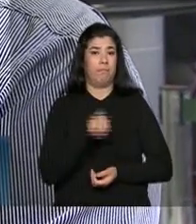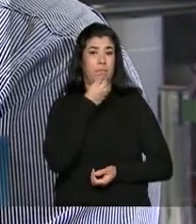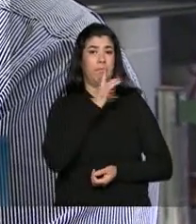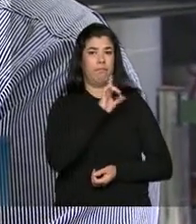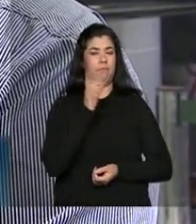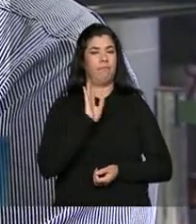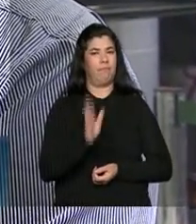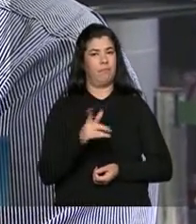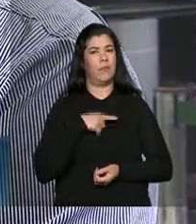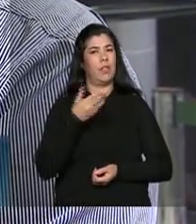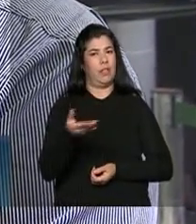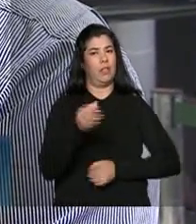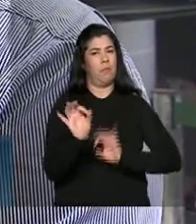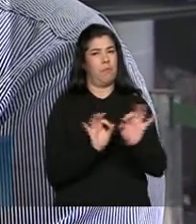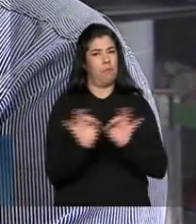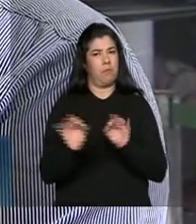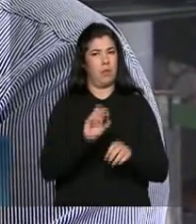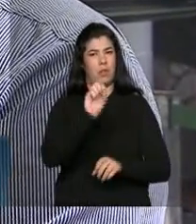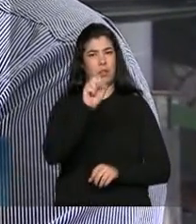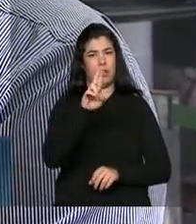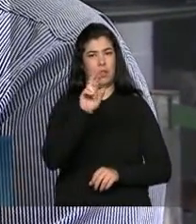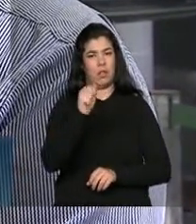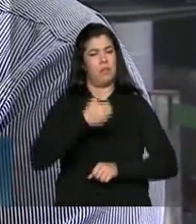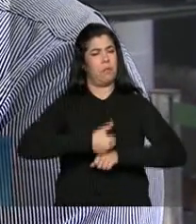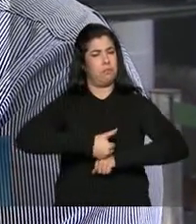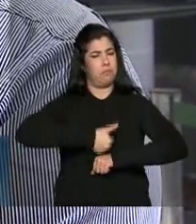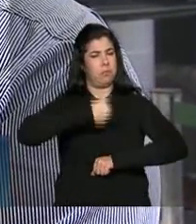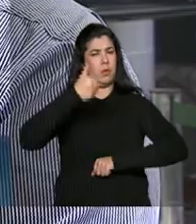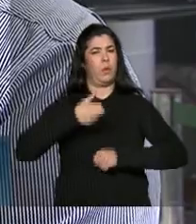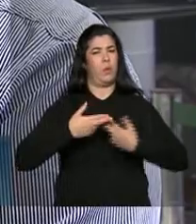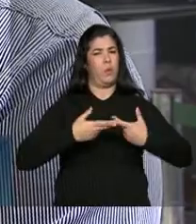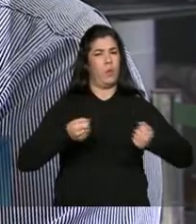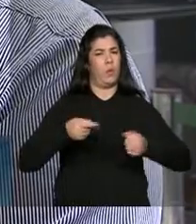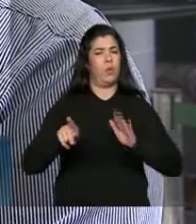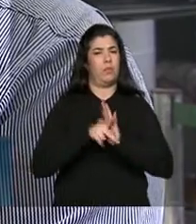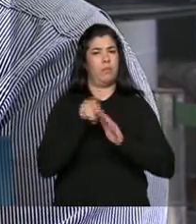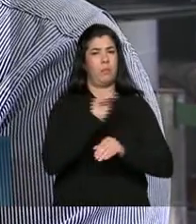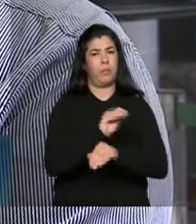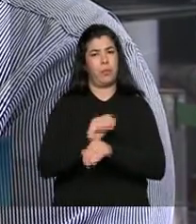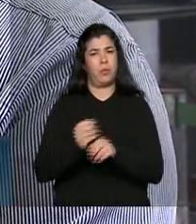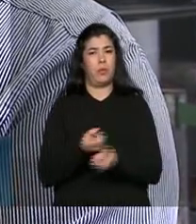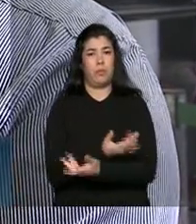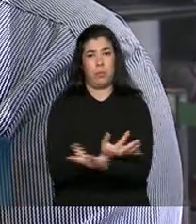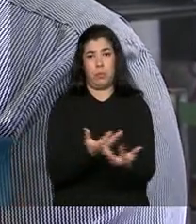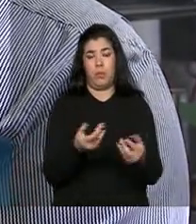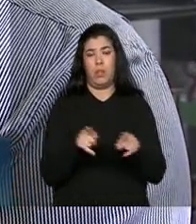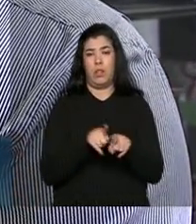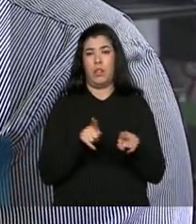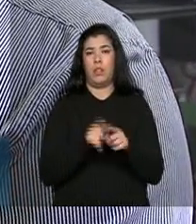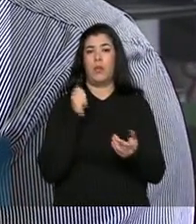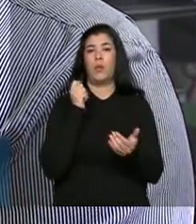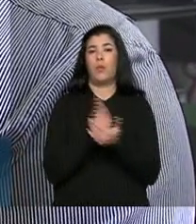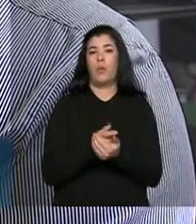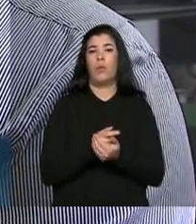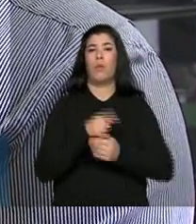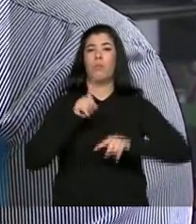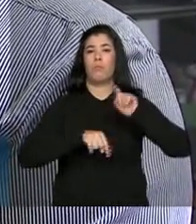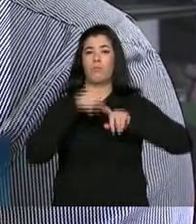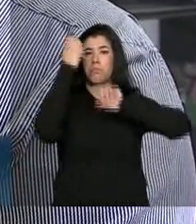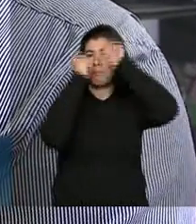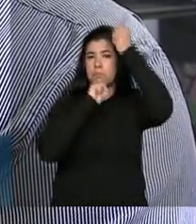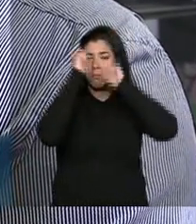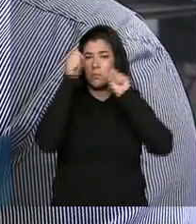com esse Plano Safa, que cada ano vem melhorando as condições no campo, a gente pode ter acesso à compra de maquinários,